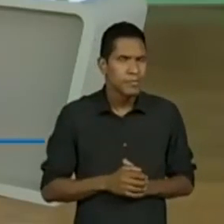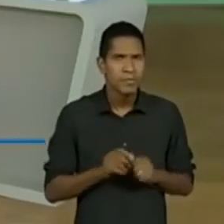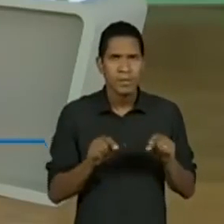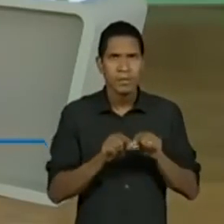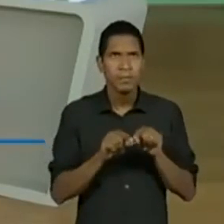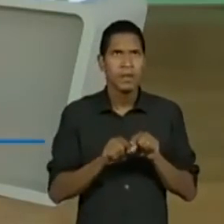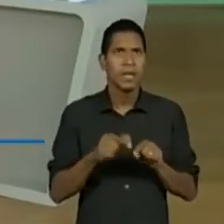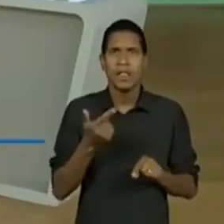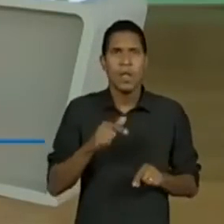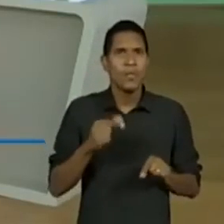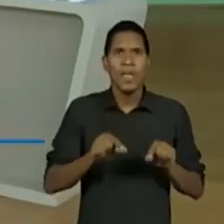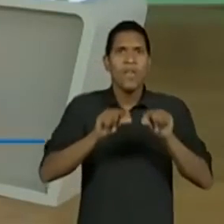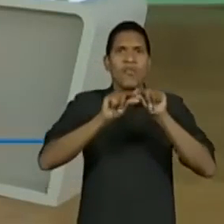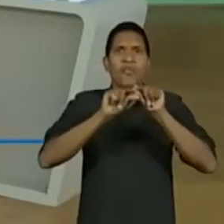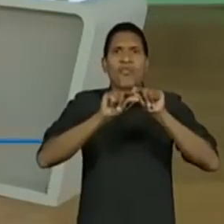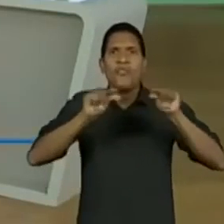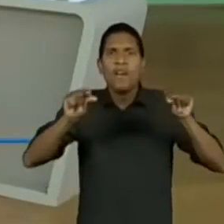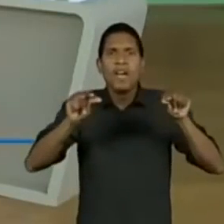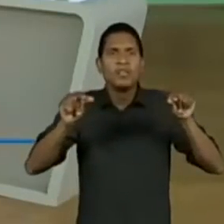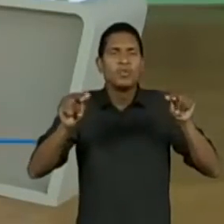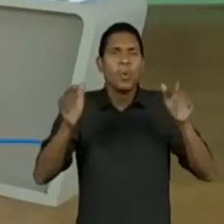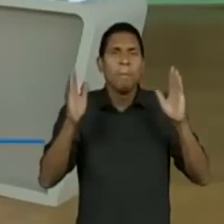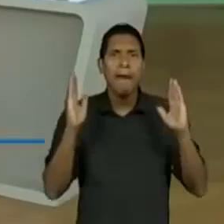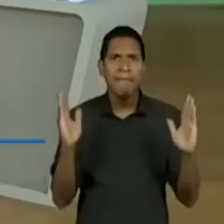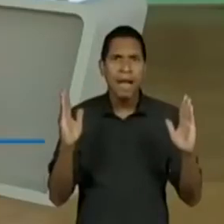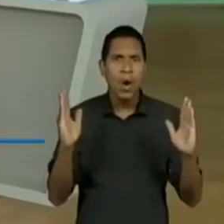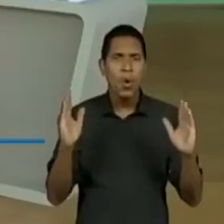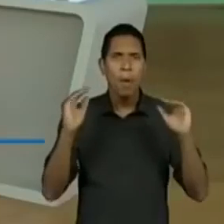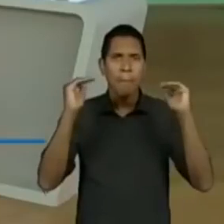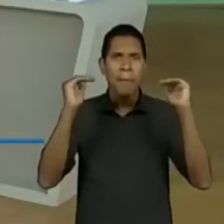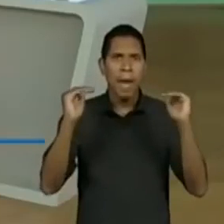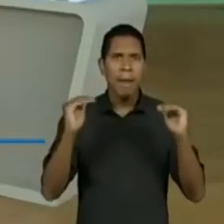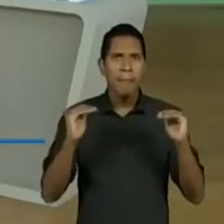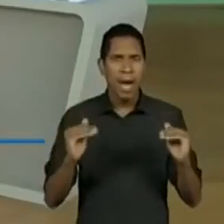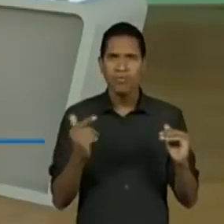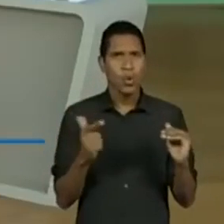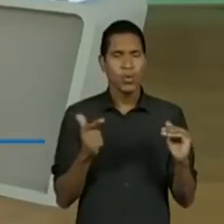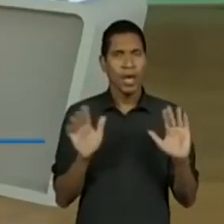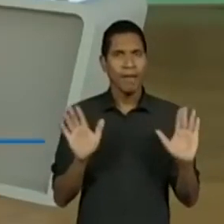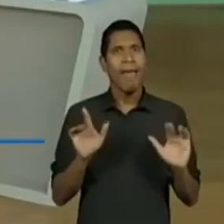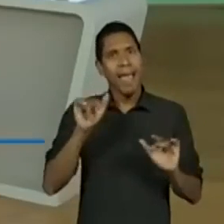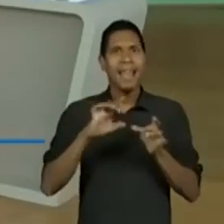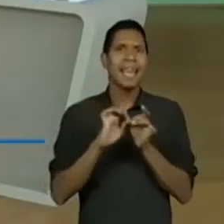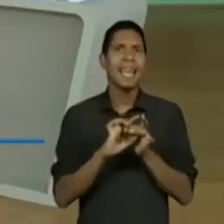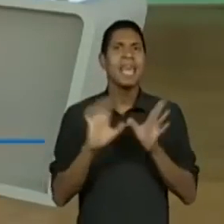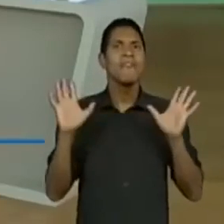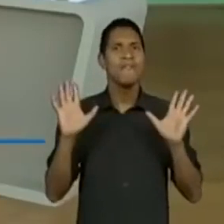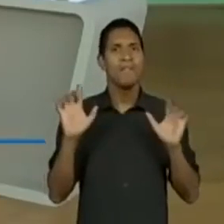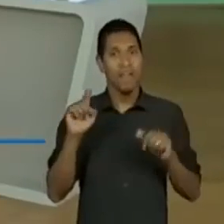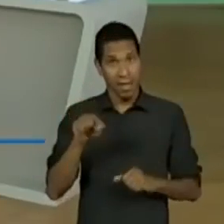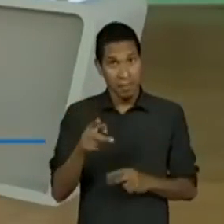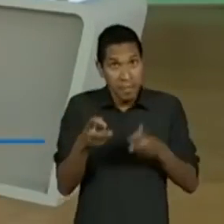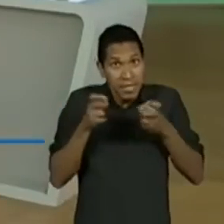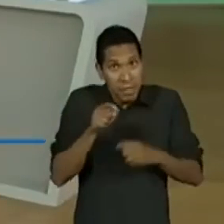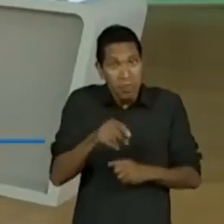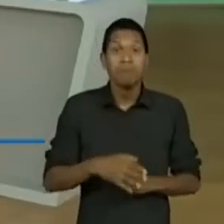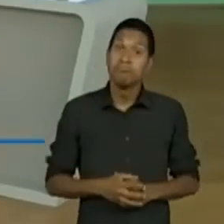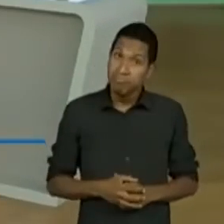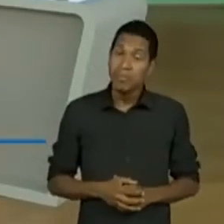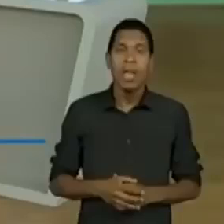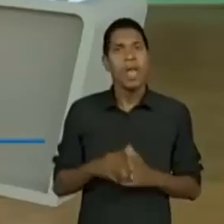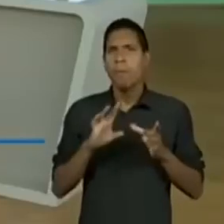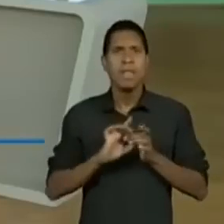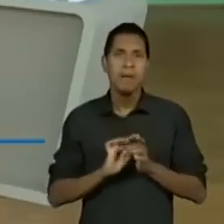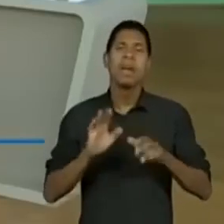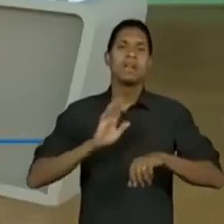verso fechado, uma estrofe fechada? Foge daquilo que a gente começou? Faz parte isso. Essa é a novidade, essa é a